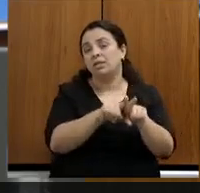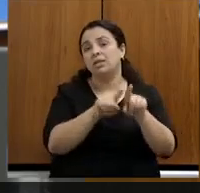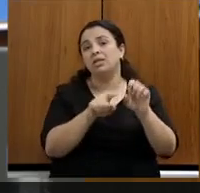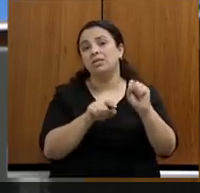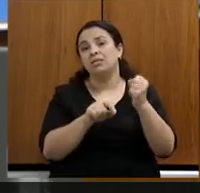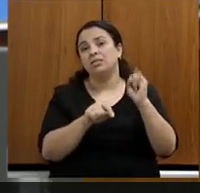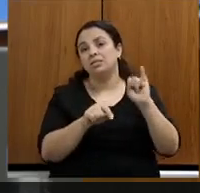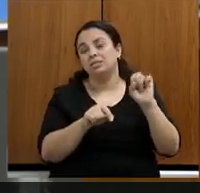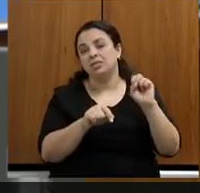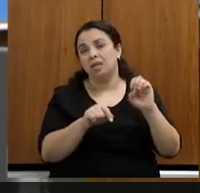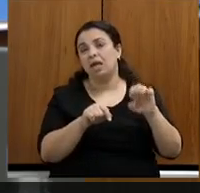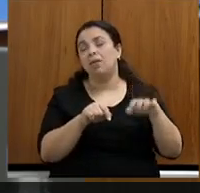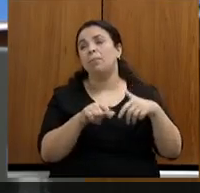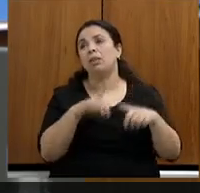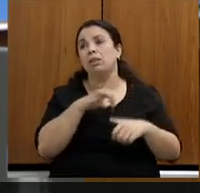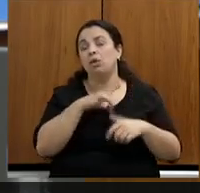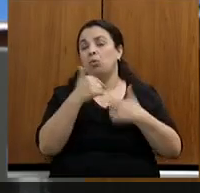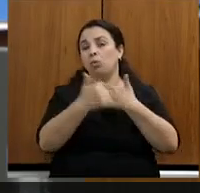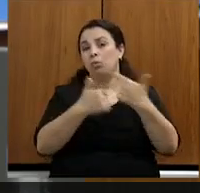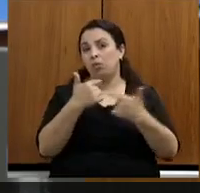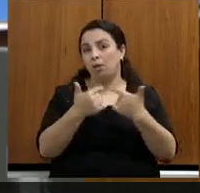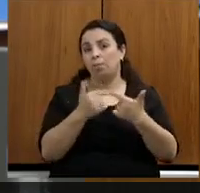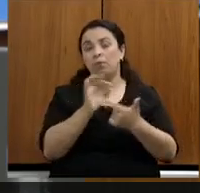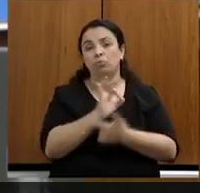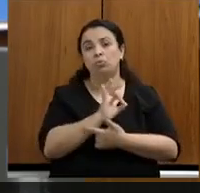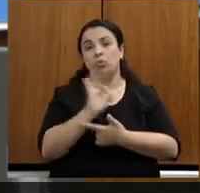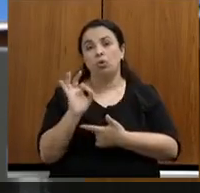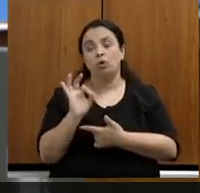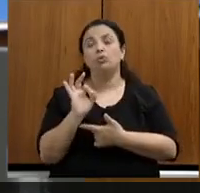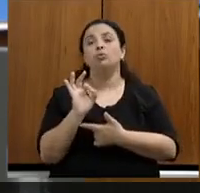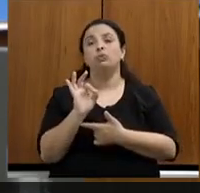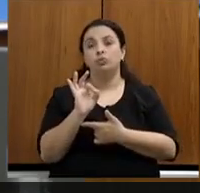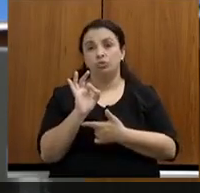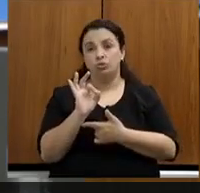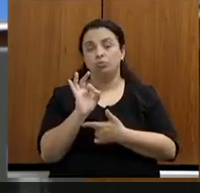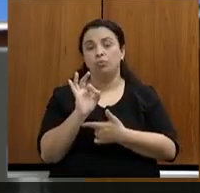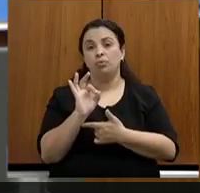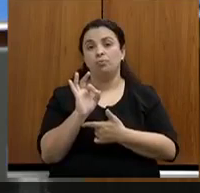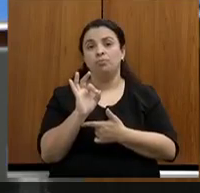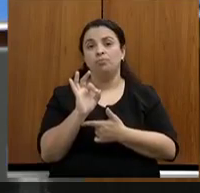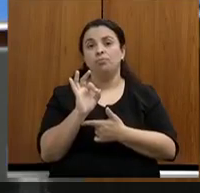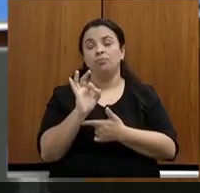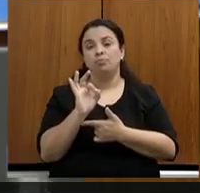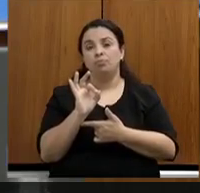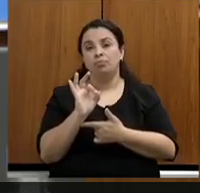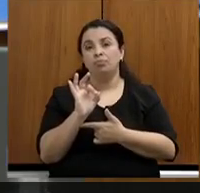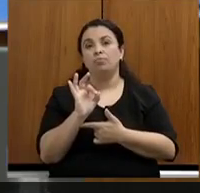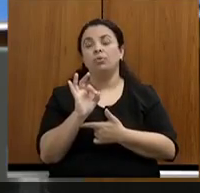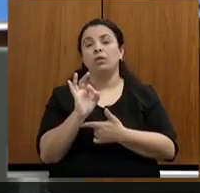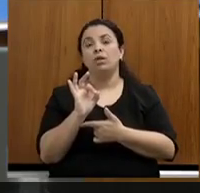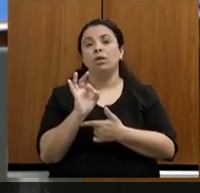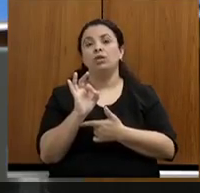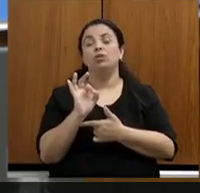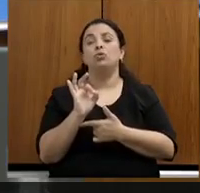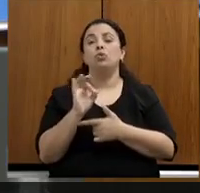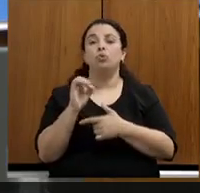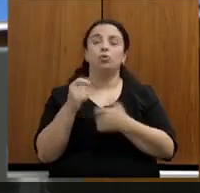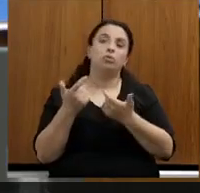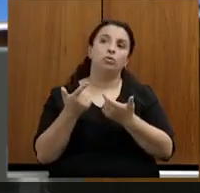compunham o SISEMA, tem feito um belo trabalho na regulação do saneamento, água e esgoto, especialmente no Estado.